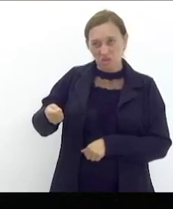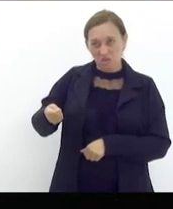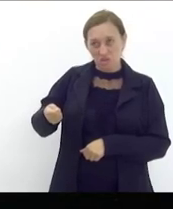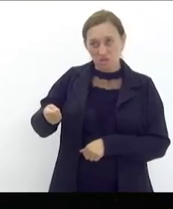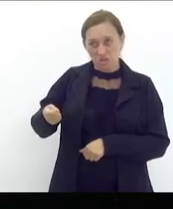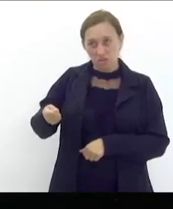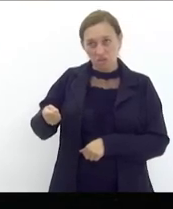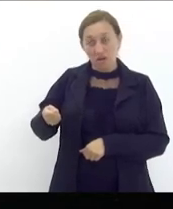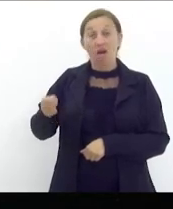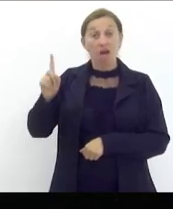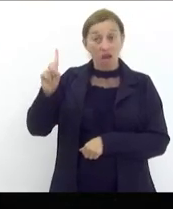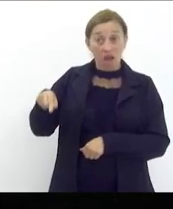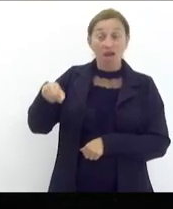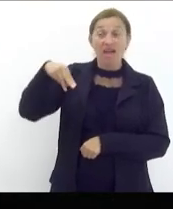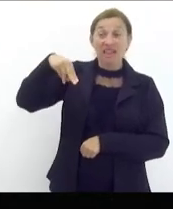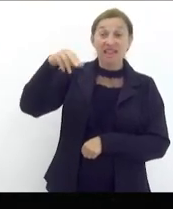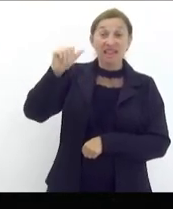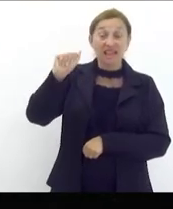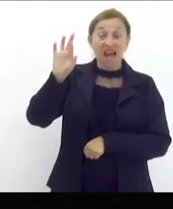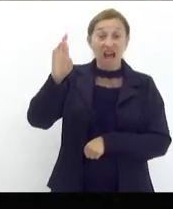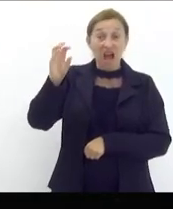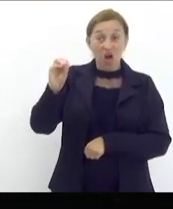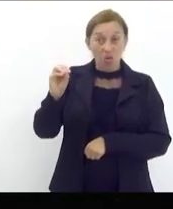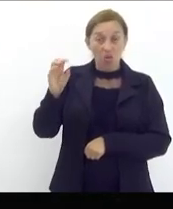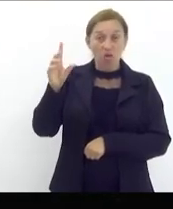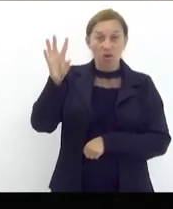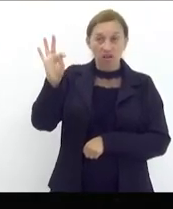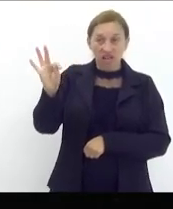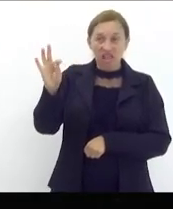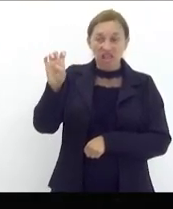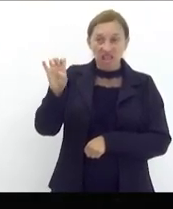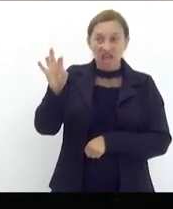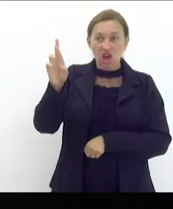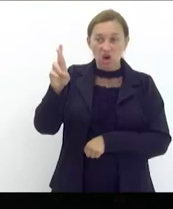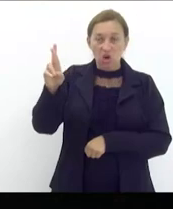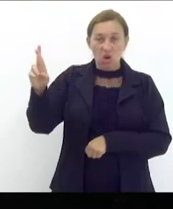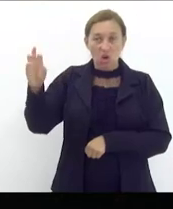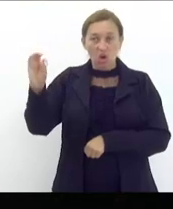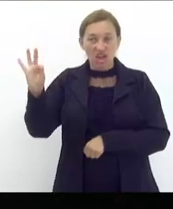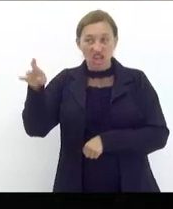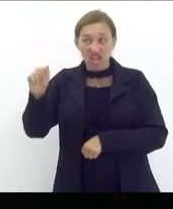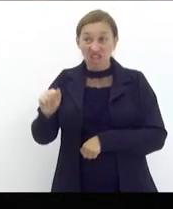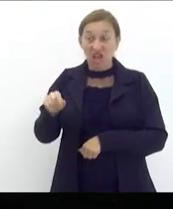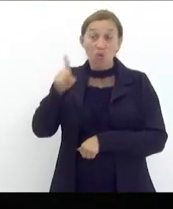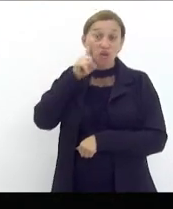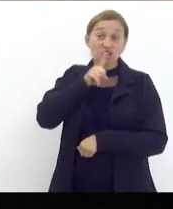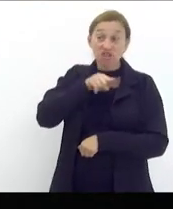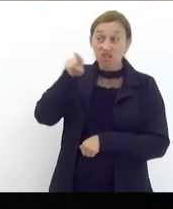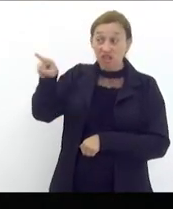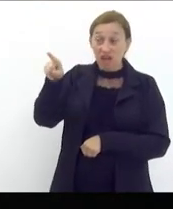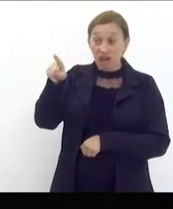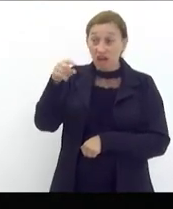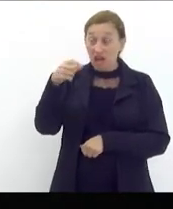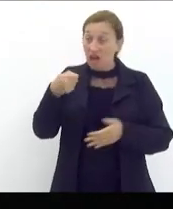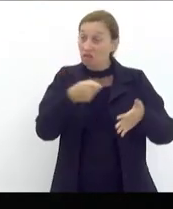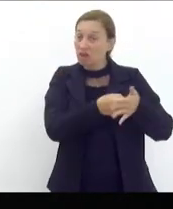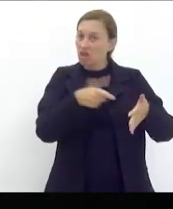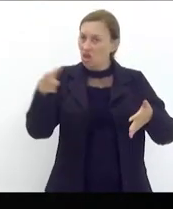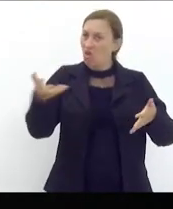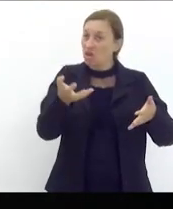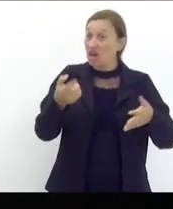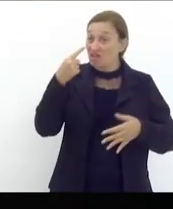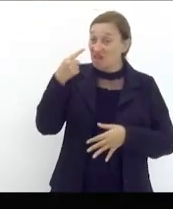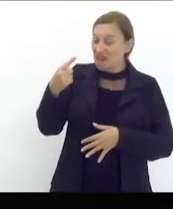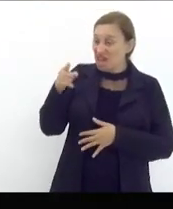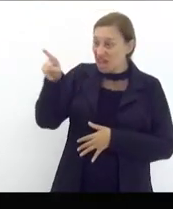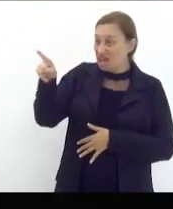isso que ele é acusado nos Estados Unidos eu quero ver ele tirar essa onda lá nos Estados Unidos pegar um